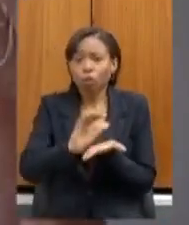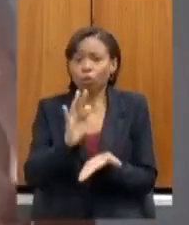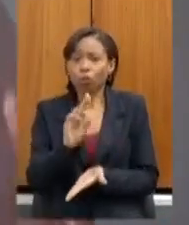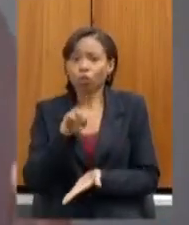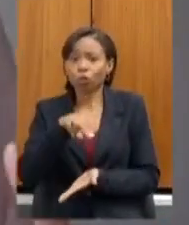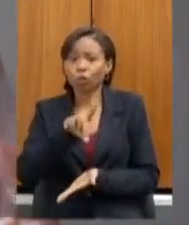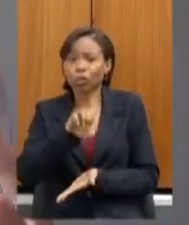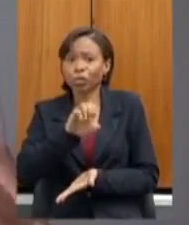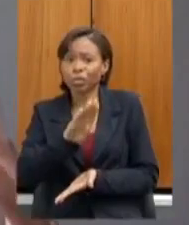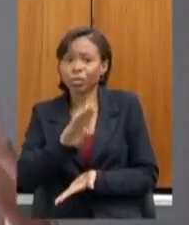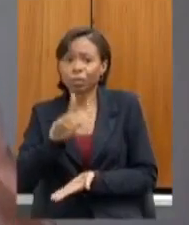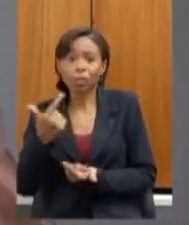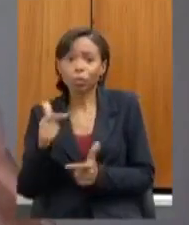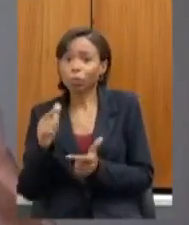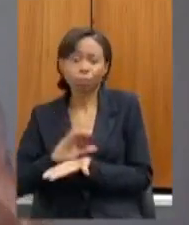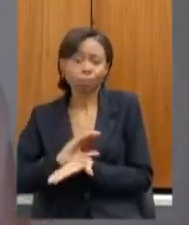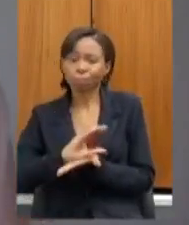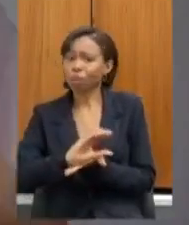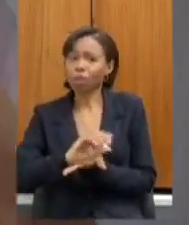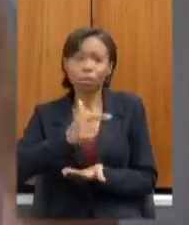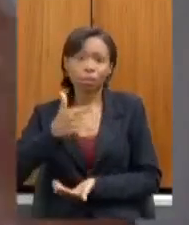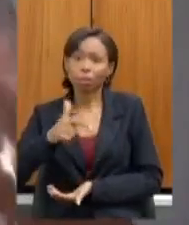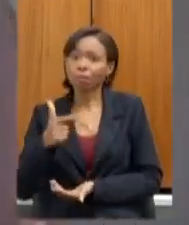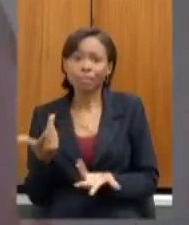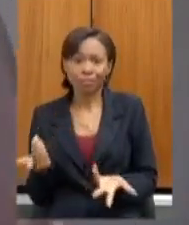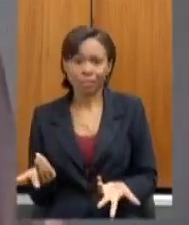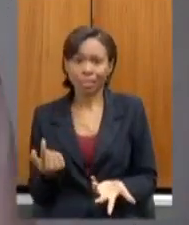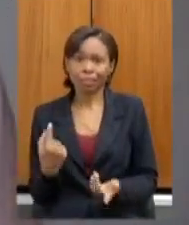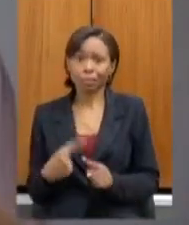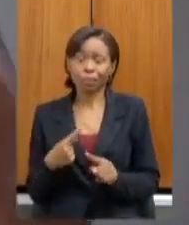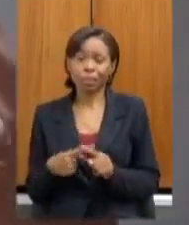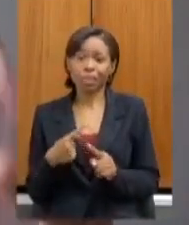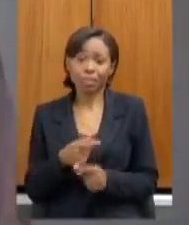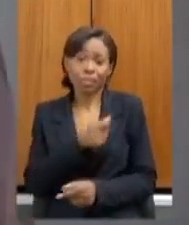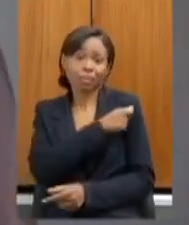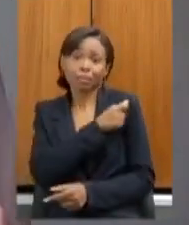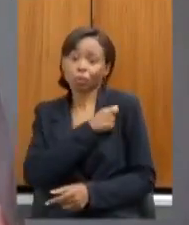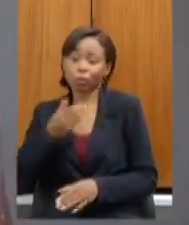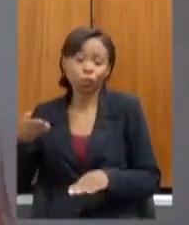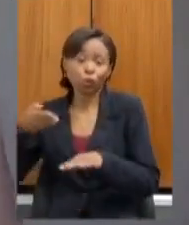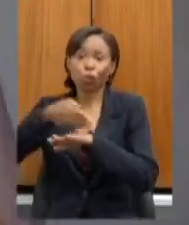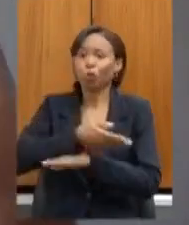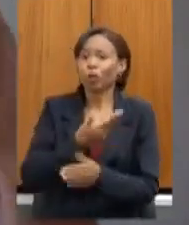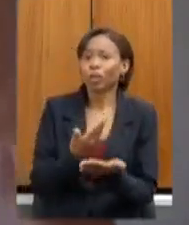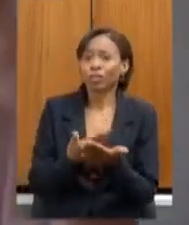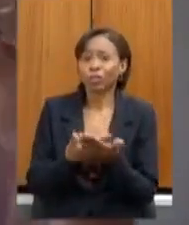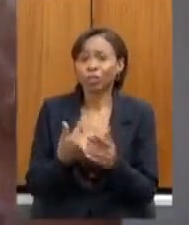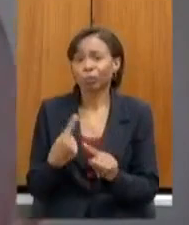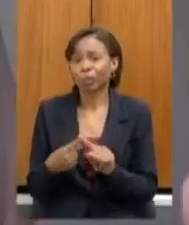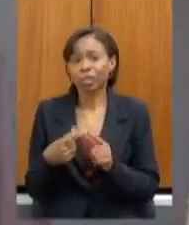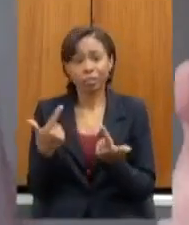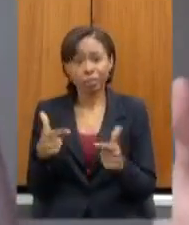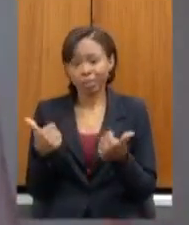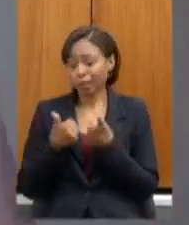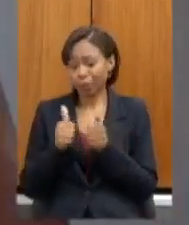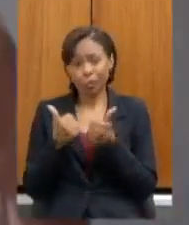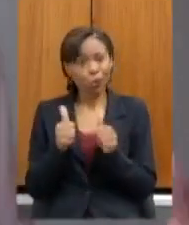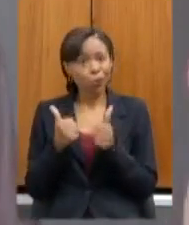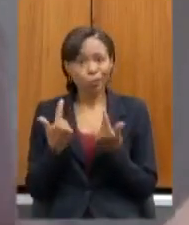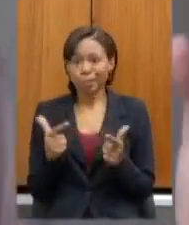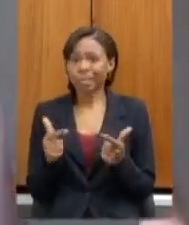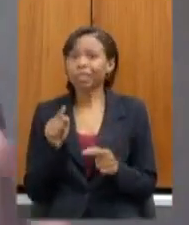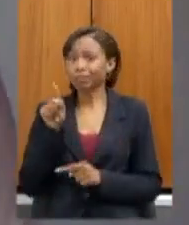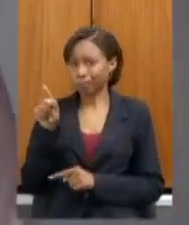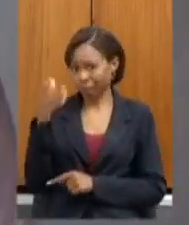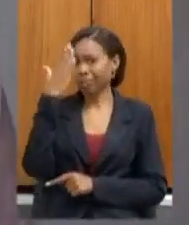prefeituras que aluno não chegava à escola porque não tinha transporte a senhora você sabe disso você estava